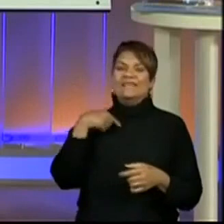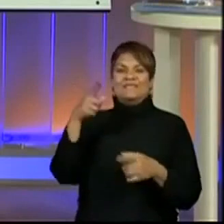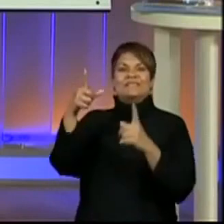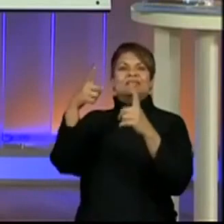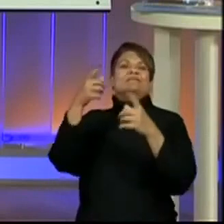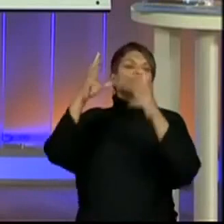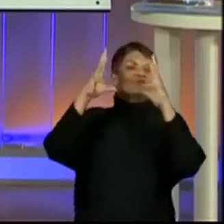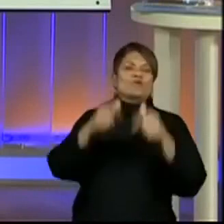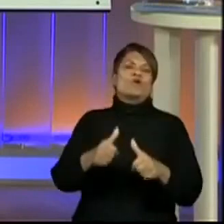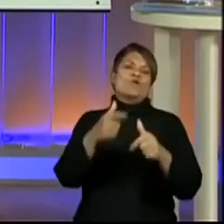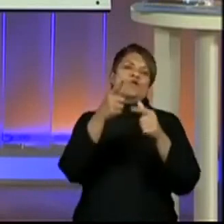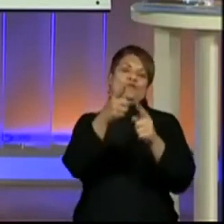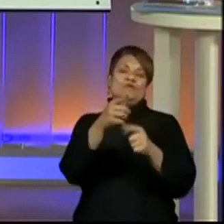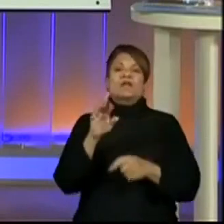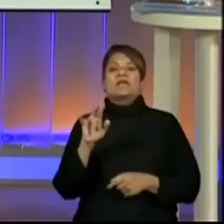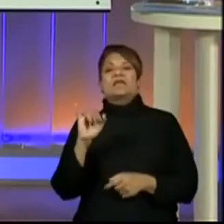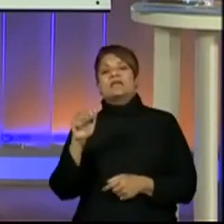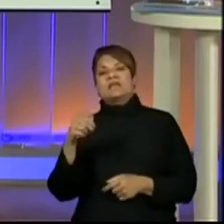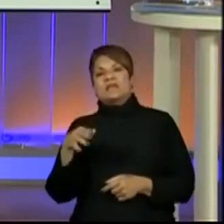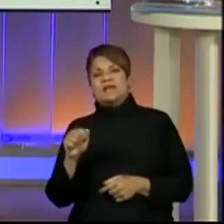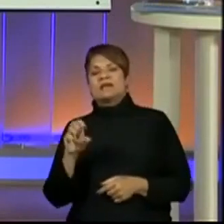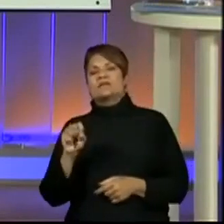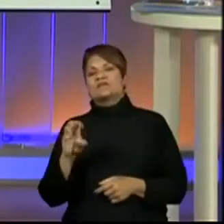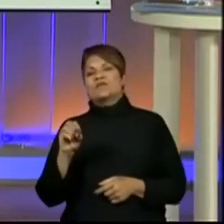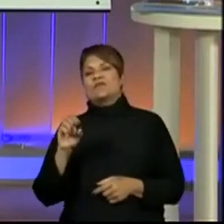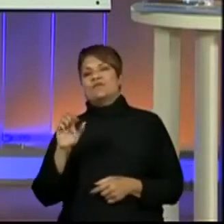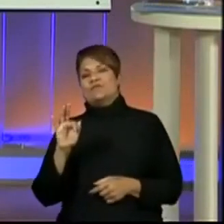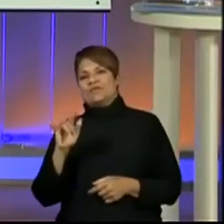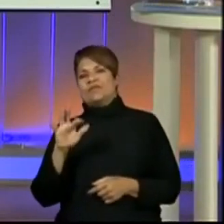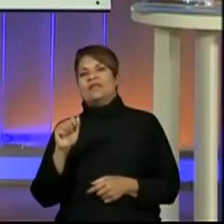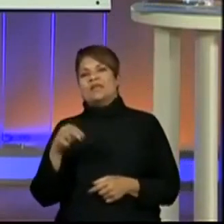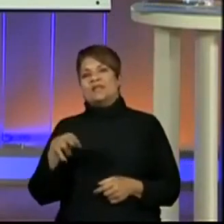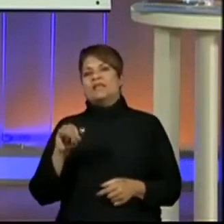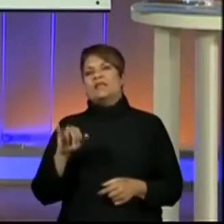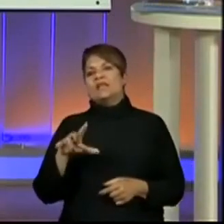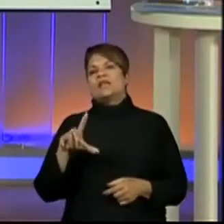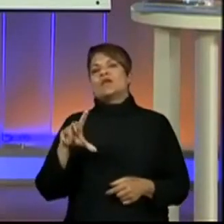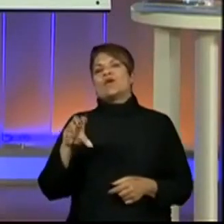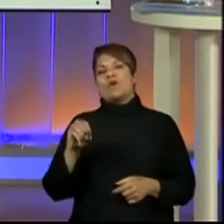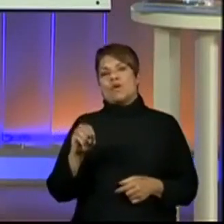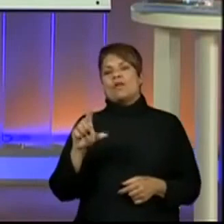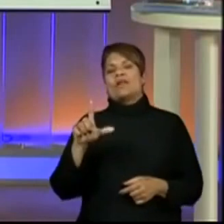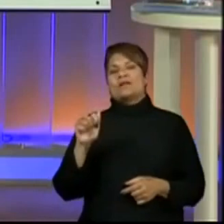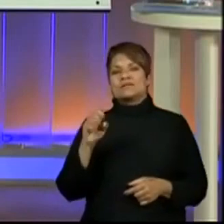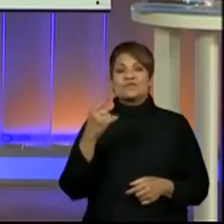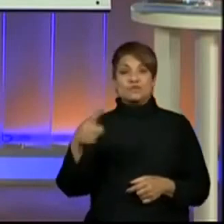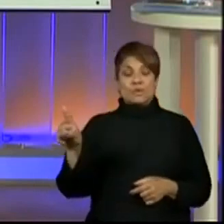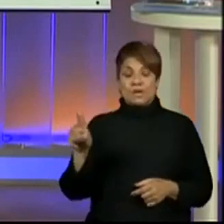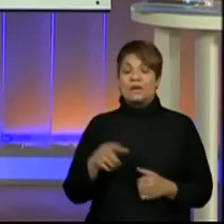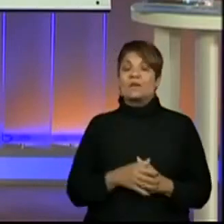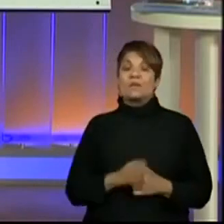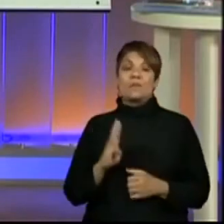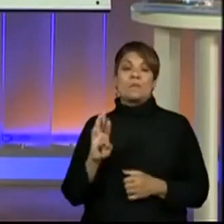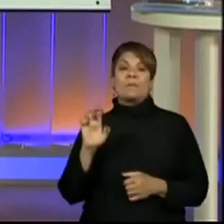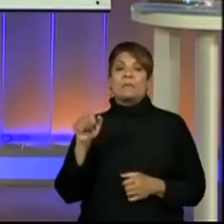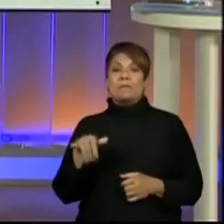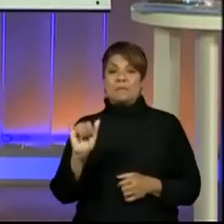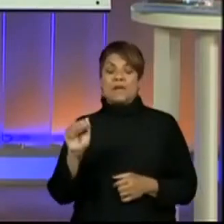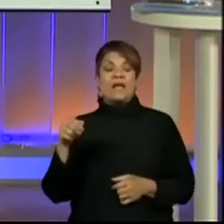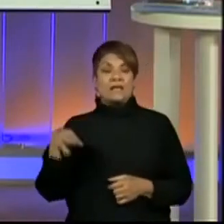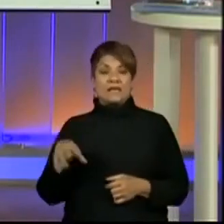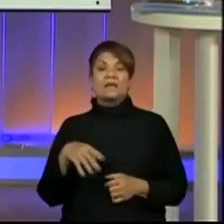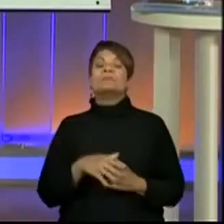todos. O Rian, Sofiana, Júlia, a Isabela e o Nicolas, o João Gabriel, o Brian, todos...